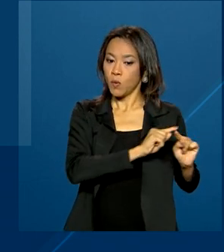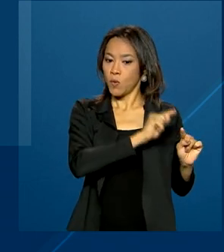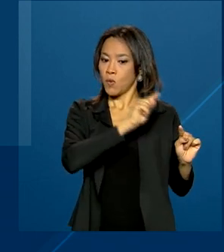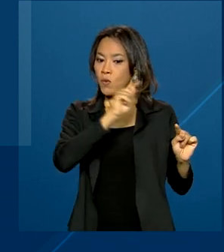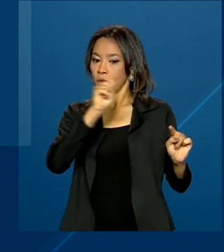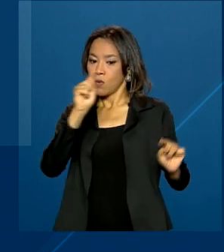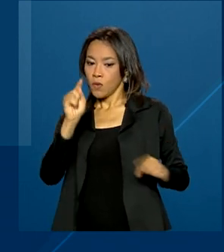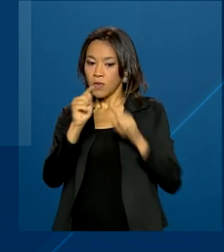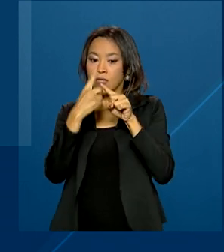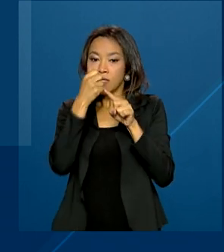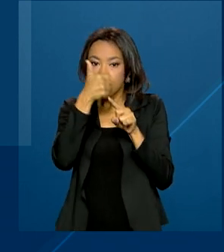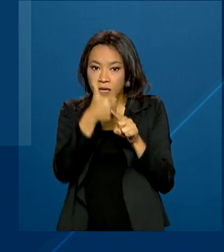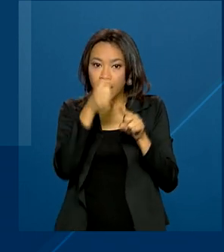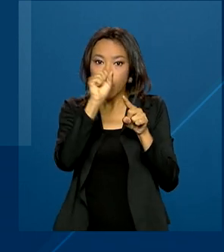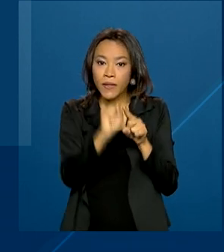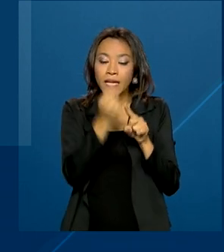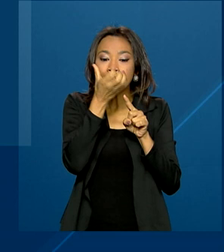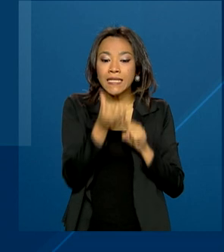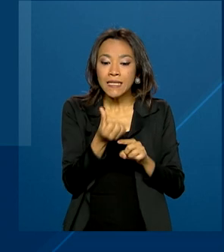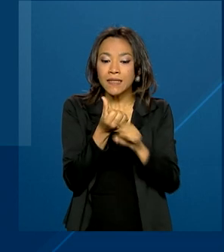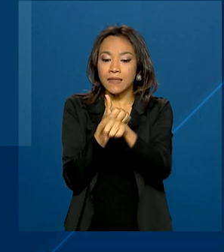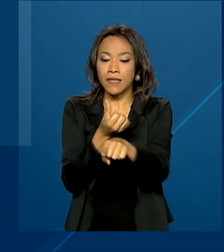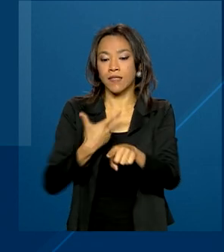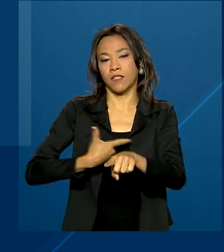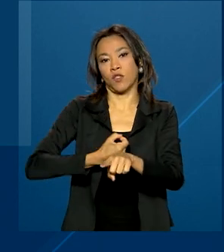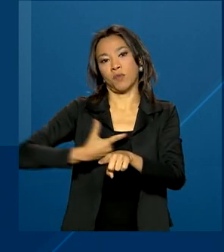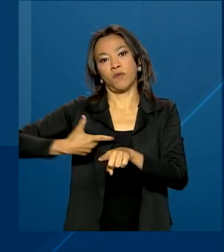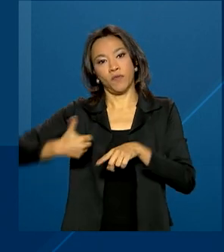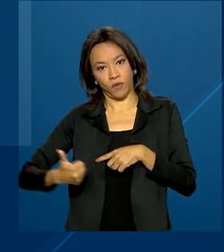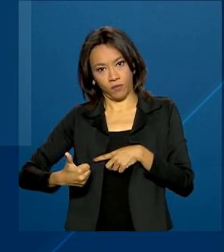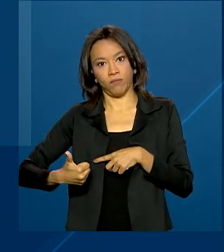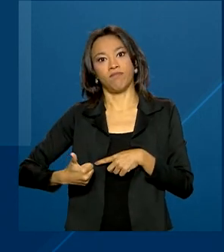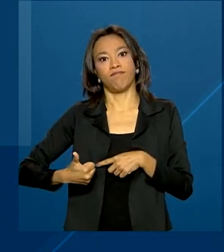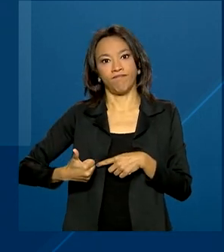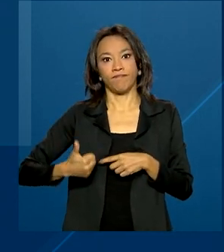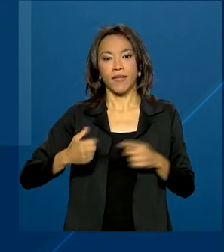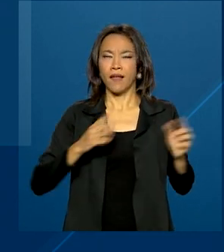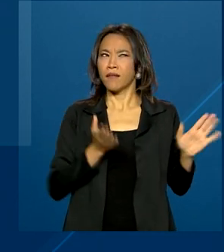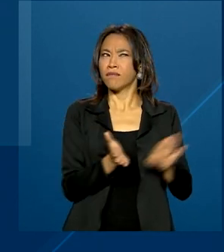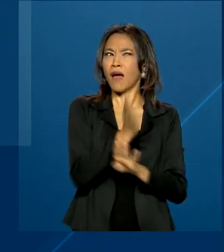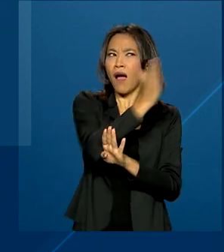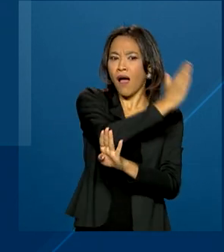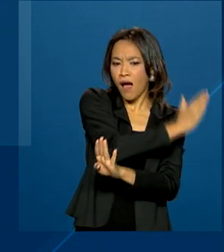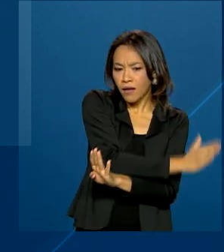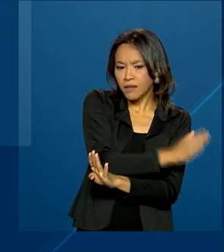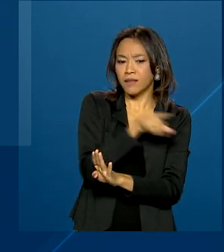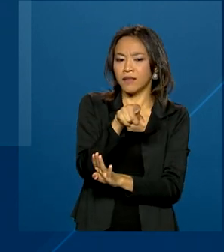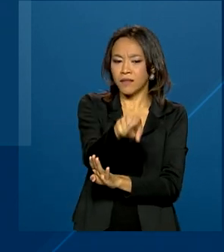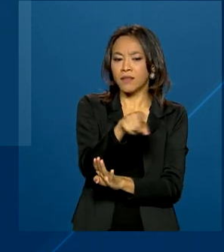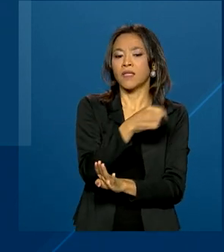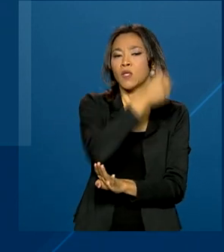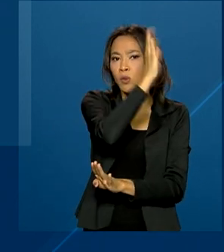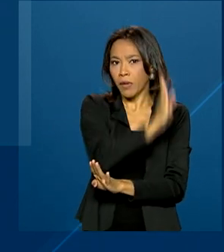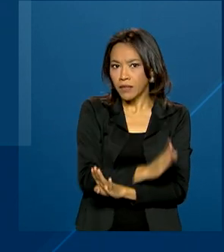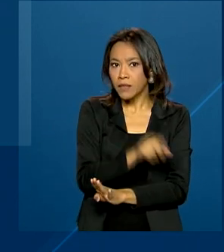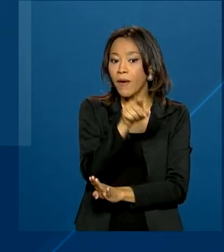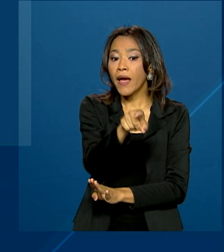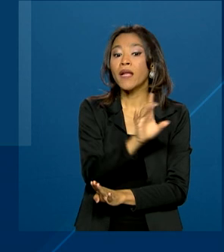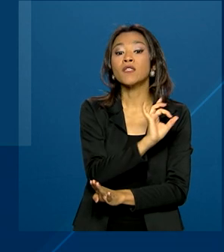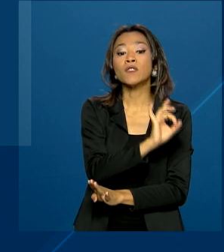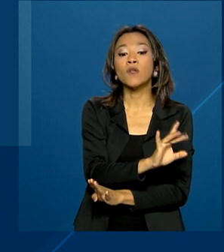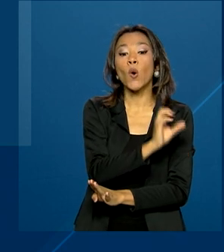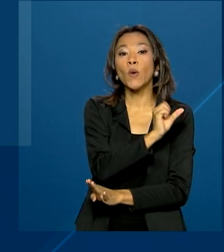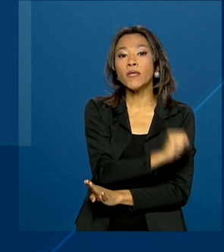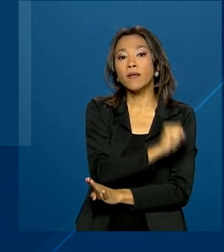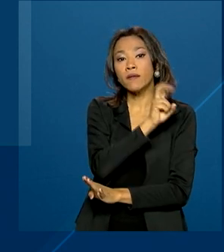186 gigawatts em 2021. Naquela época, a matriz energética brasileira era formada